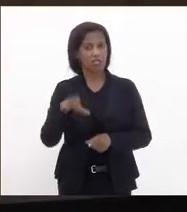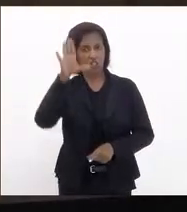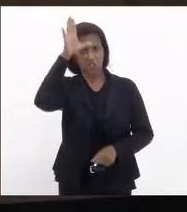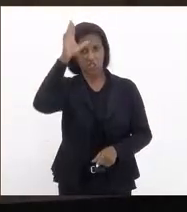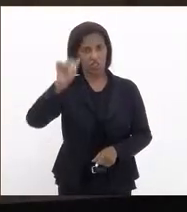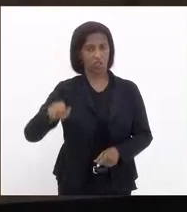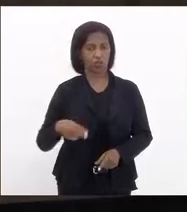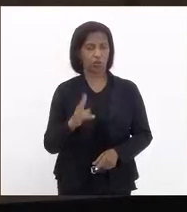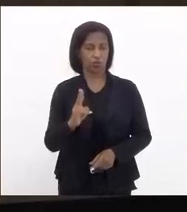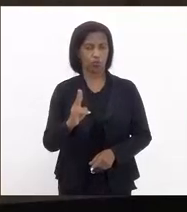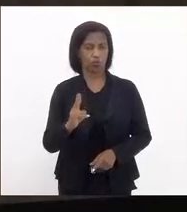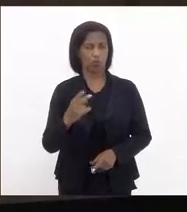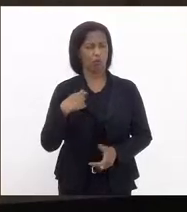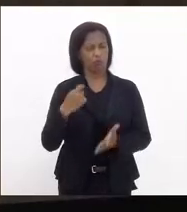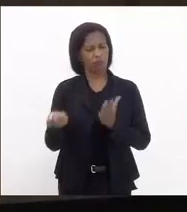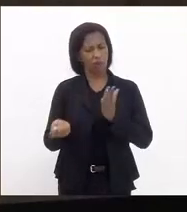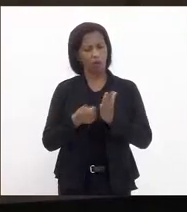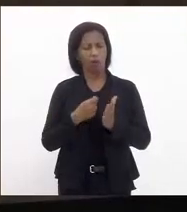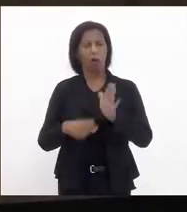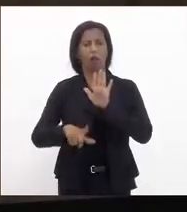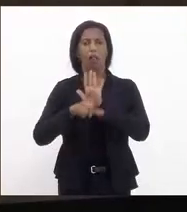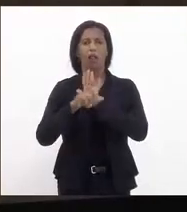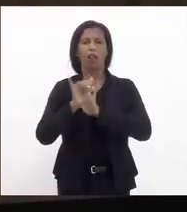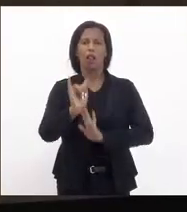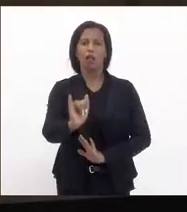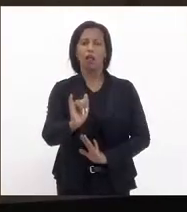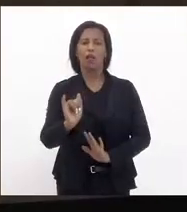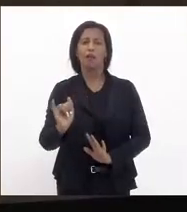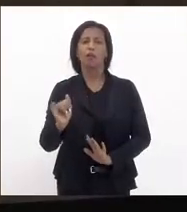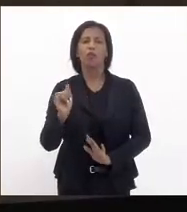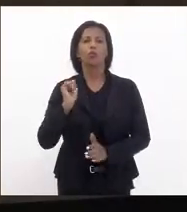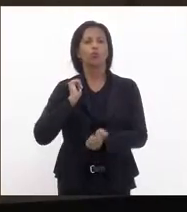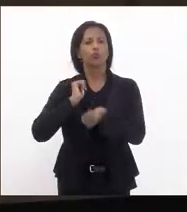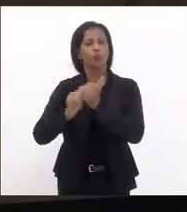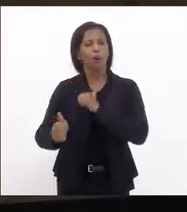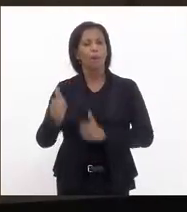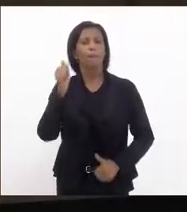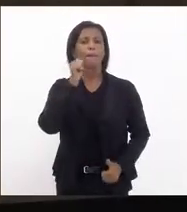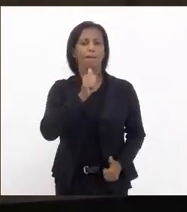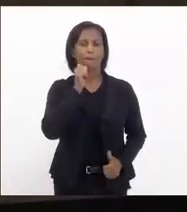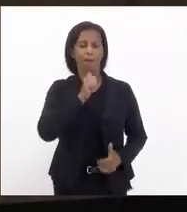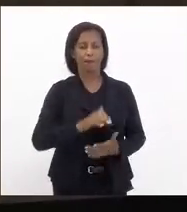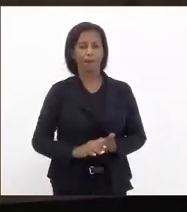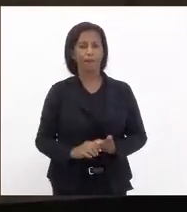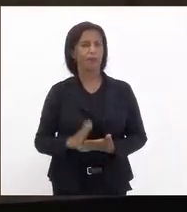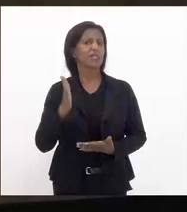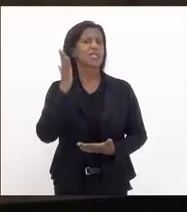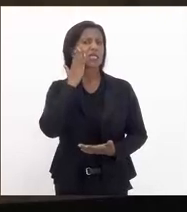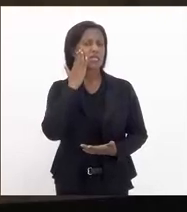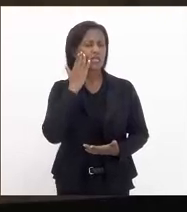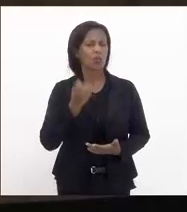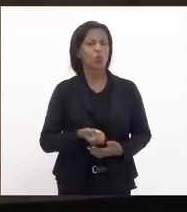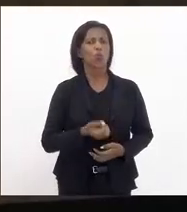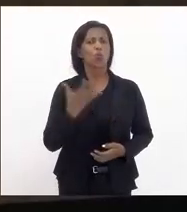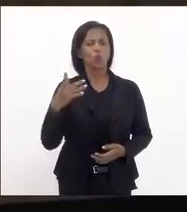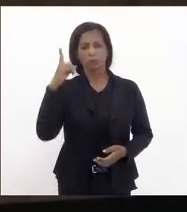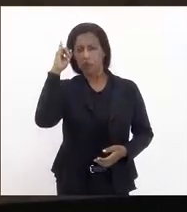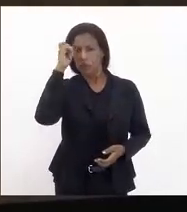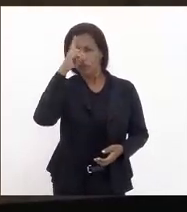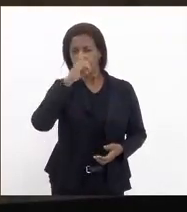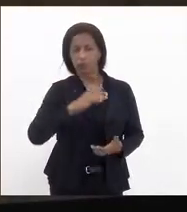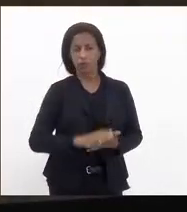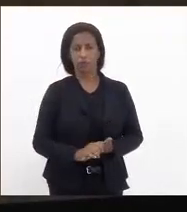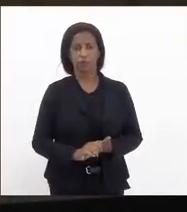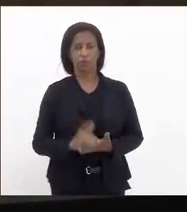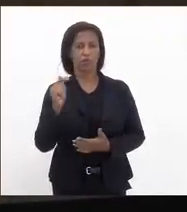Jajú fui autora da lei de fomento ao futebol feminino e sei o quanto que é difícil